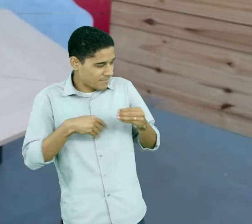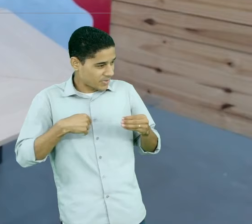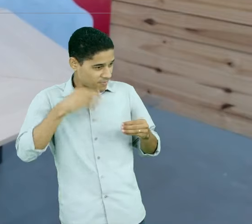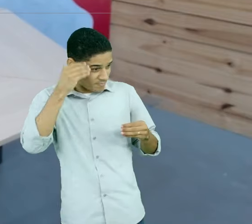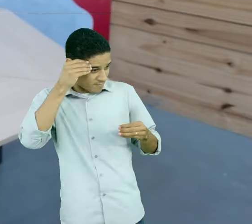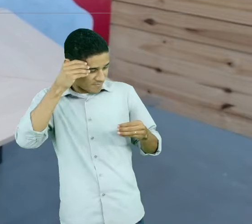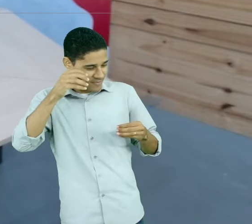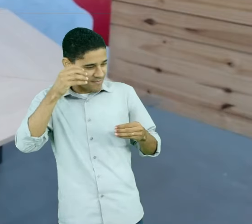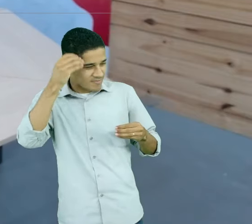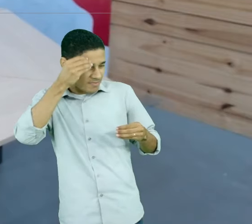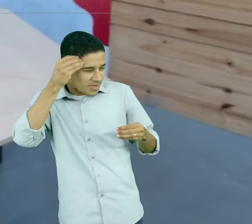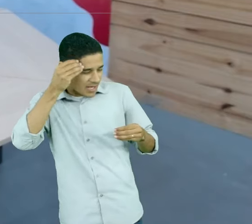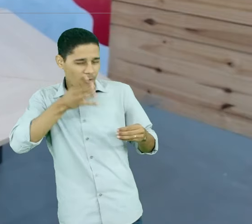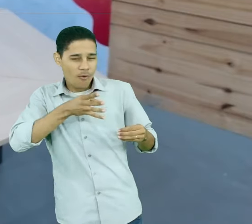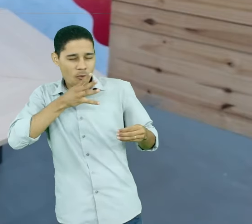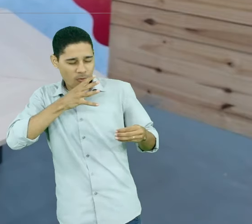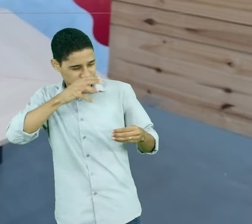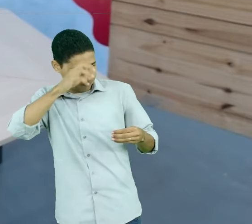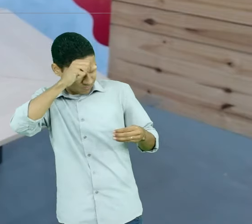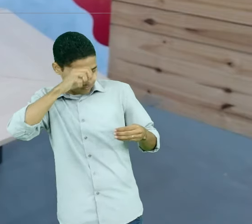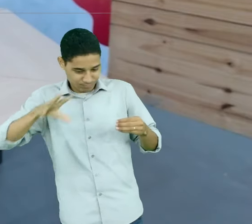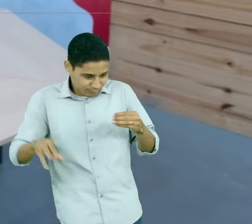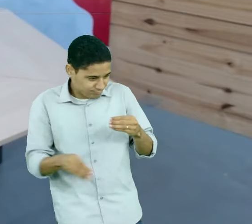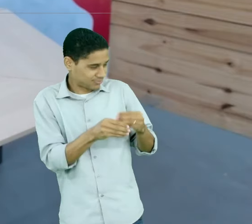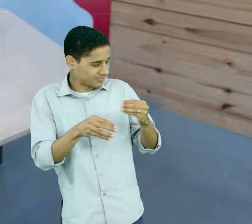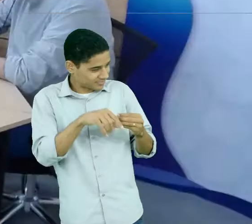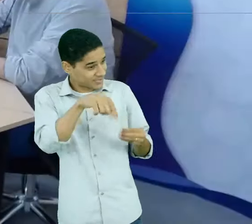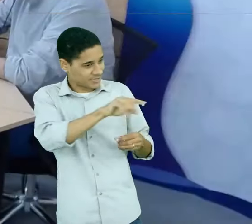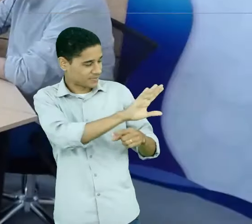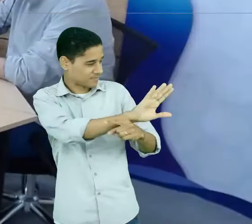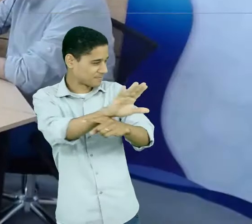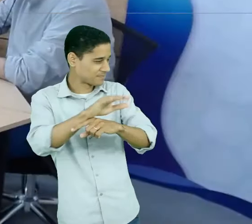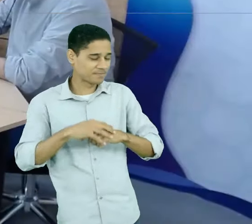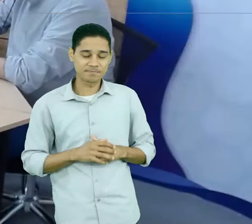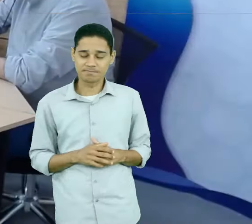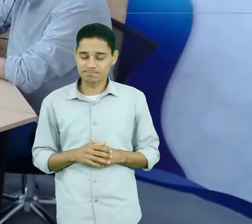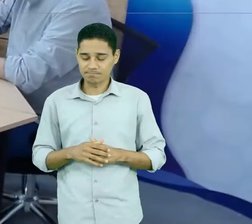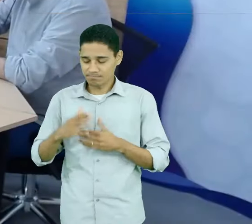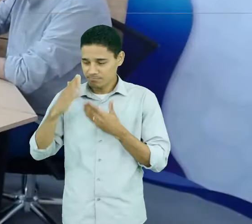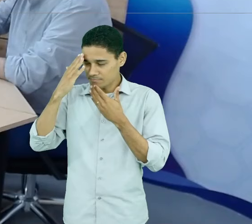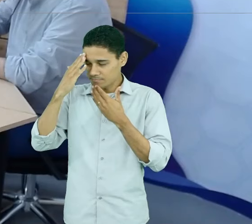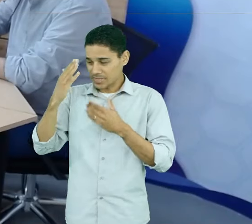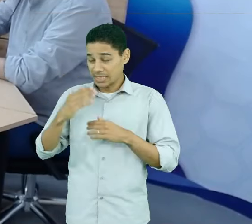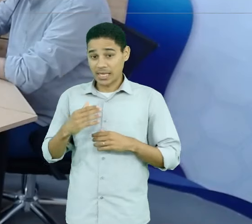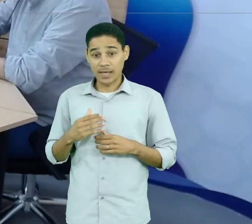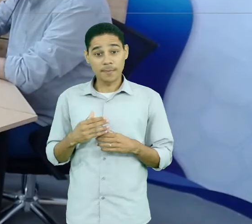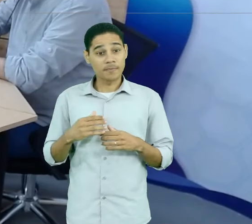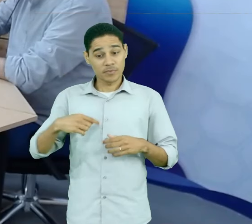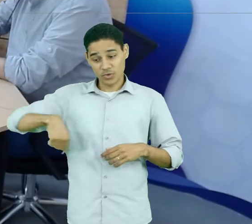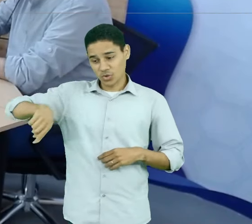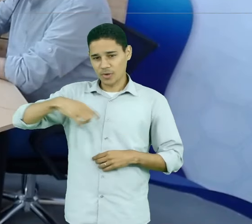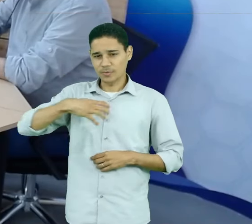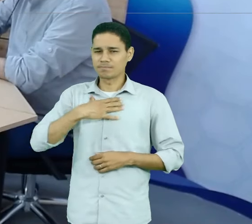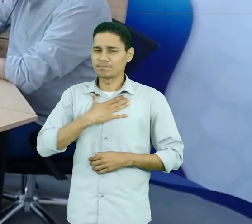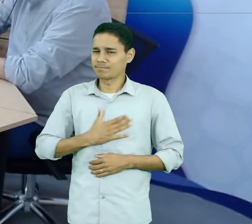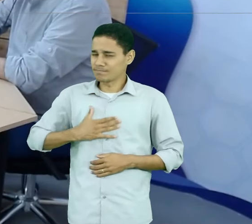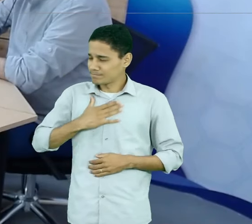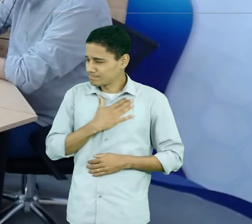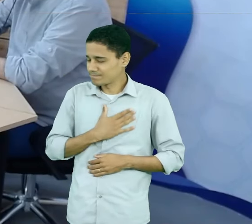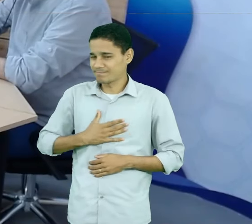nossas experiências com esse público. Ok, professor. Para nós é uma alegria e, realmente,